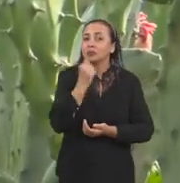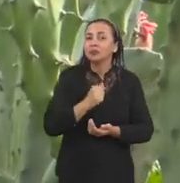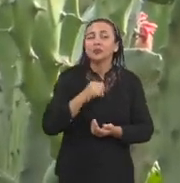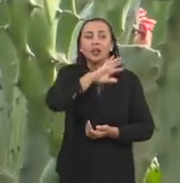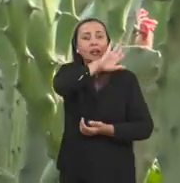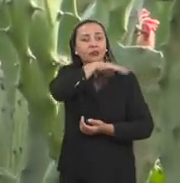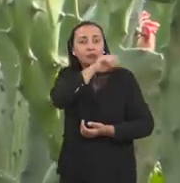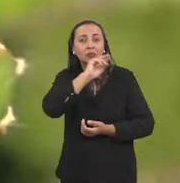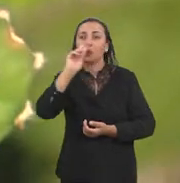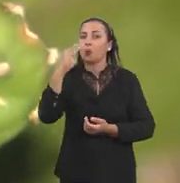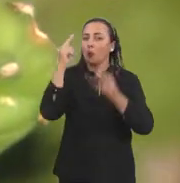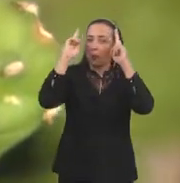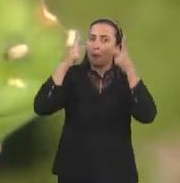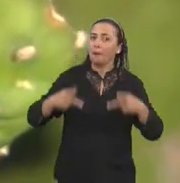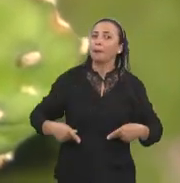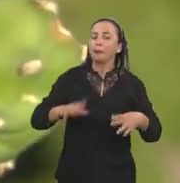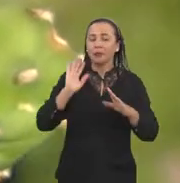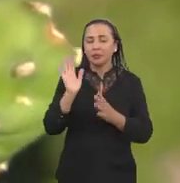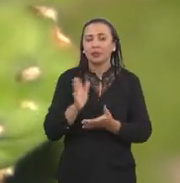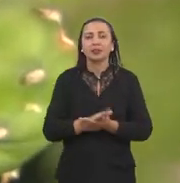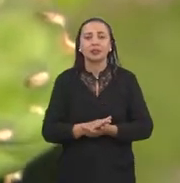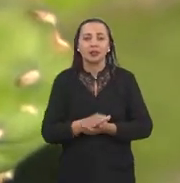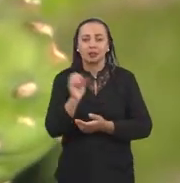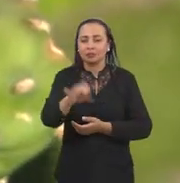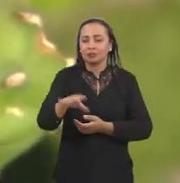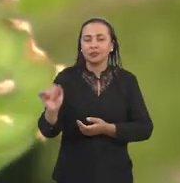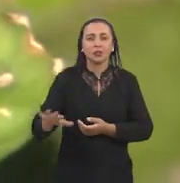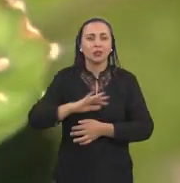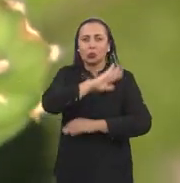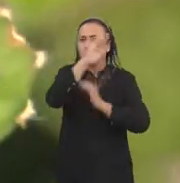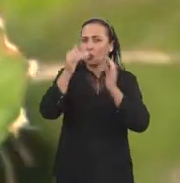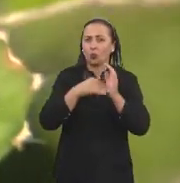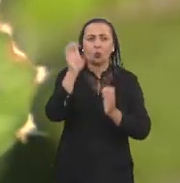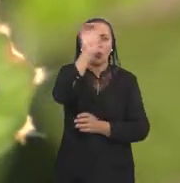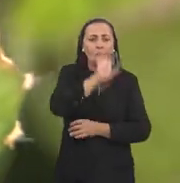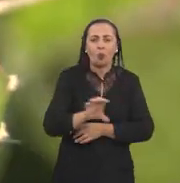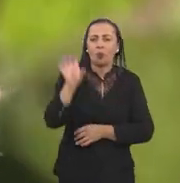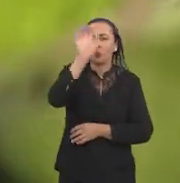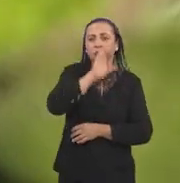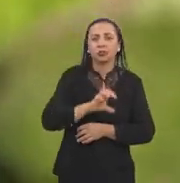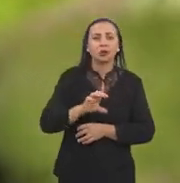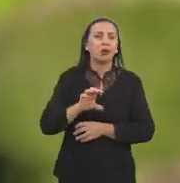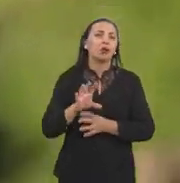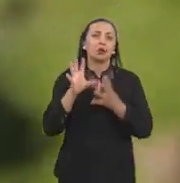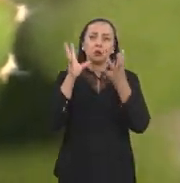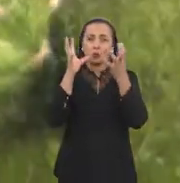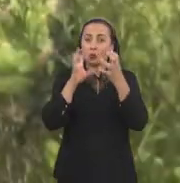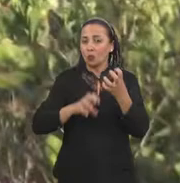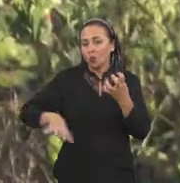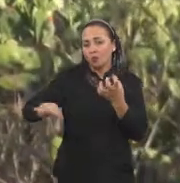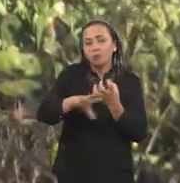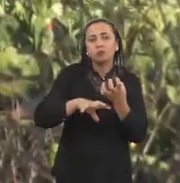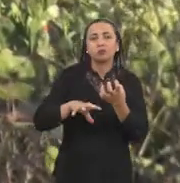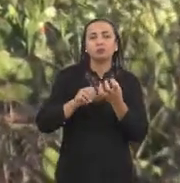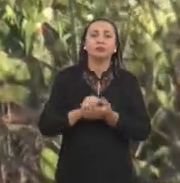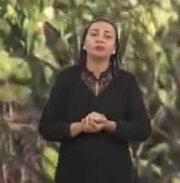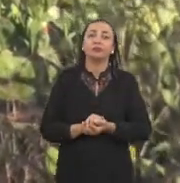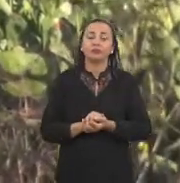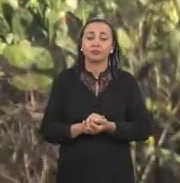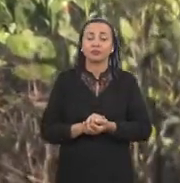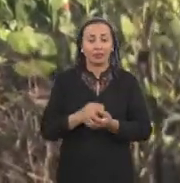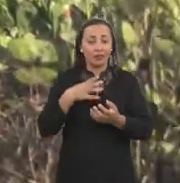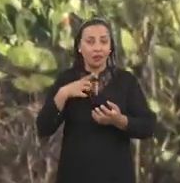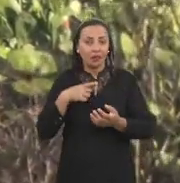seguridade na alimentação, tanto animal quanto humana. Ela já é implantada em toda a região semiálida,